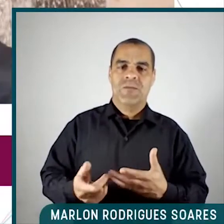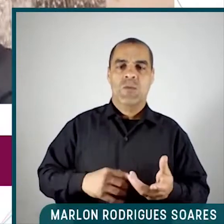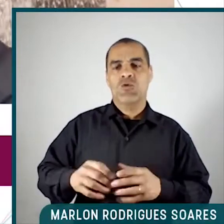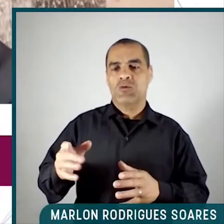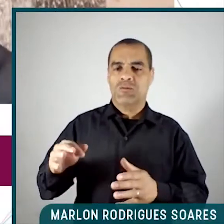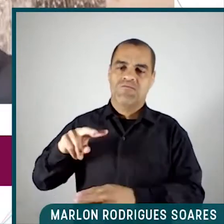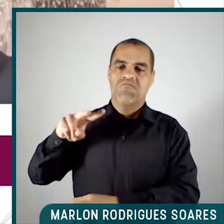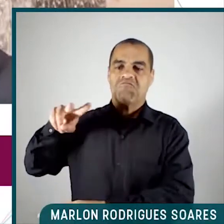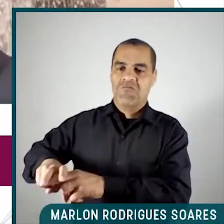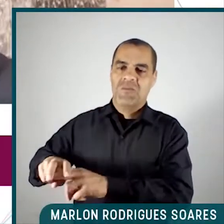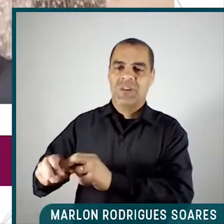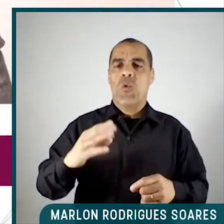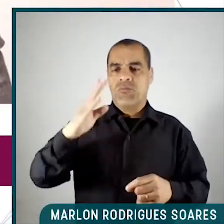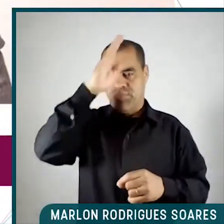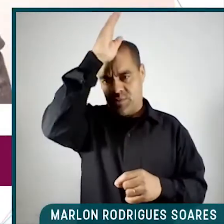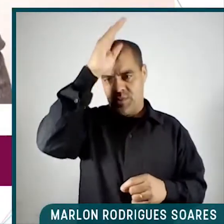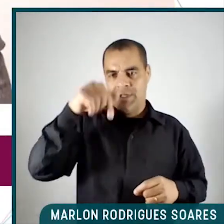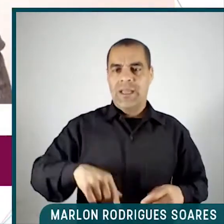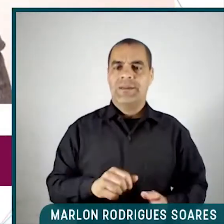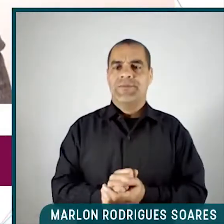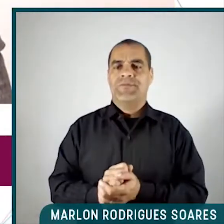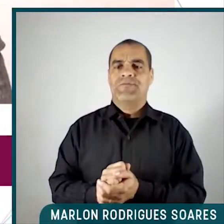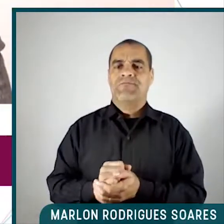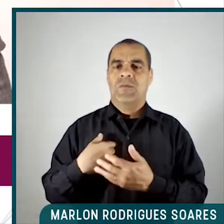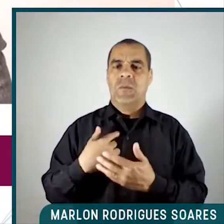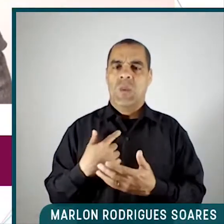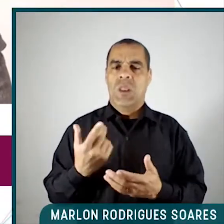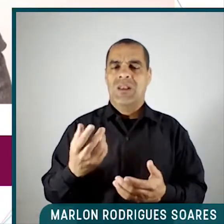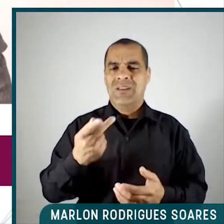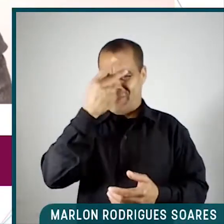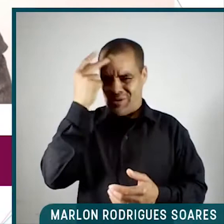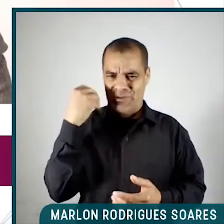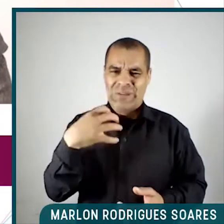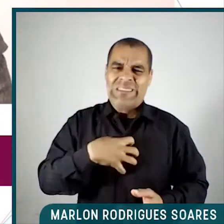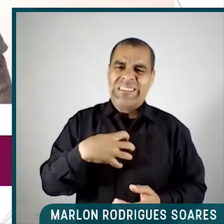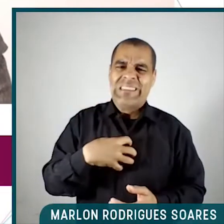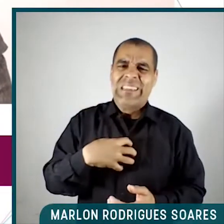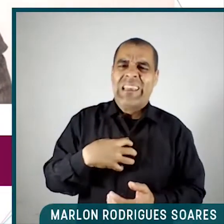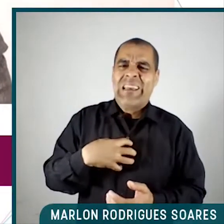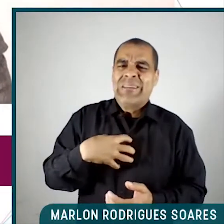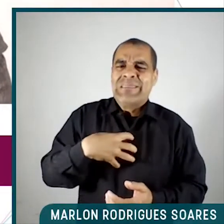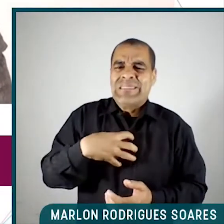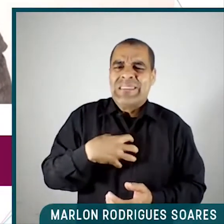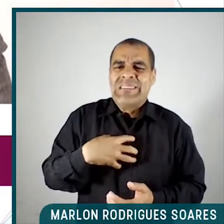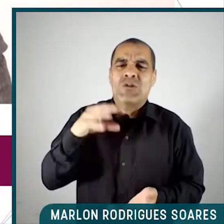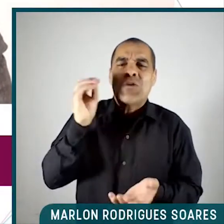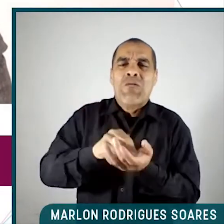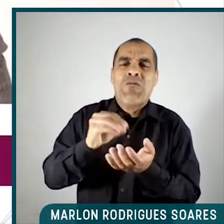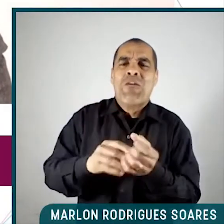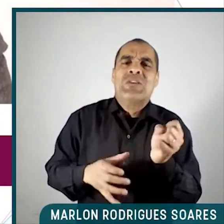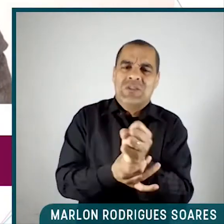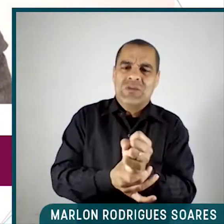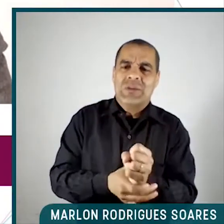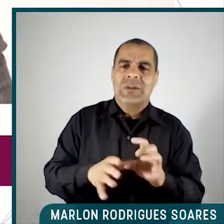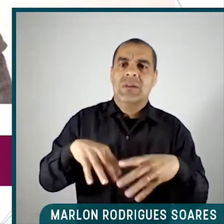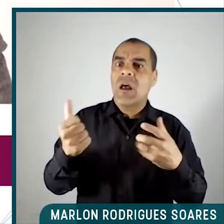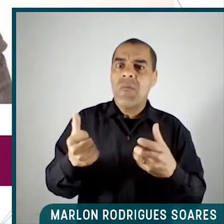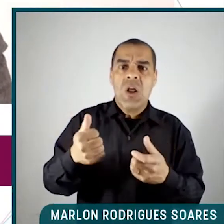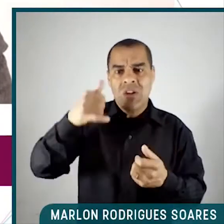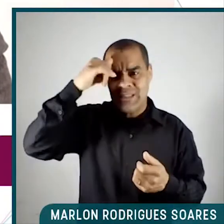não atrai investidores. Esse é o fato. As pessoas têm uma sensação de insegurança, acham que a melhor saída para isso é a pena de prisão